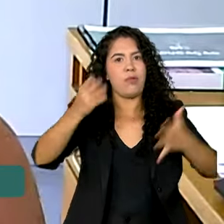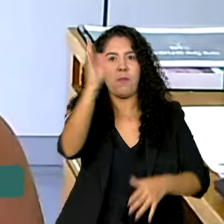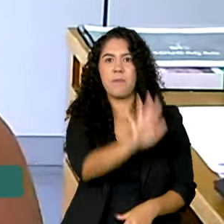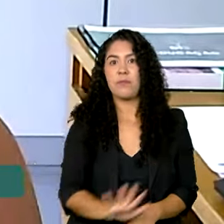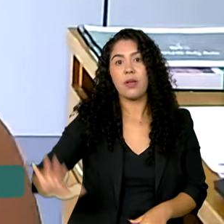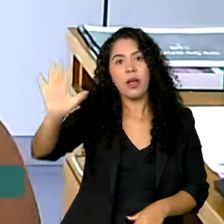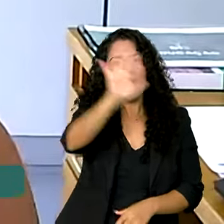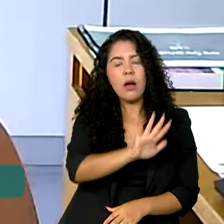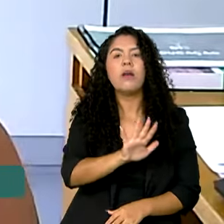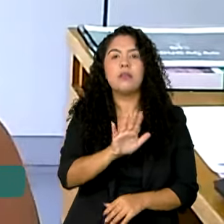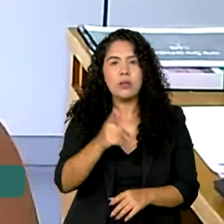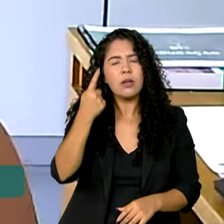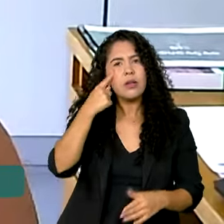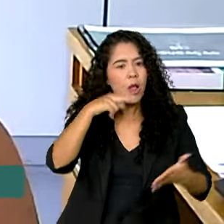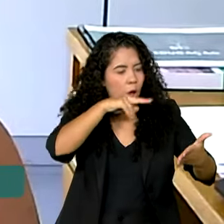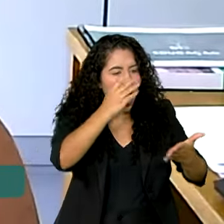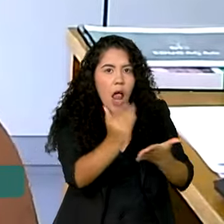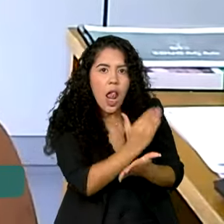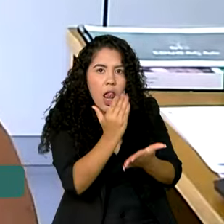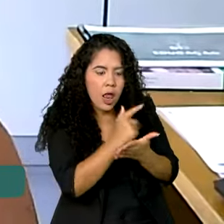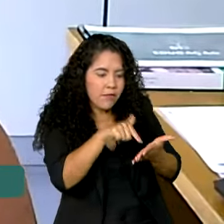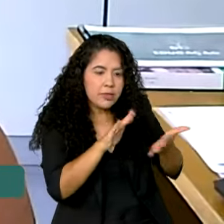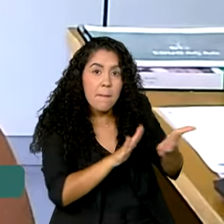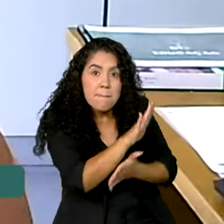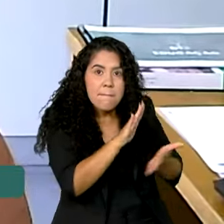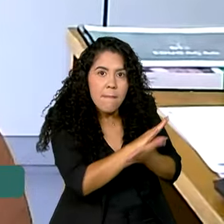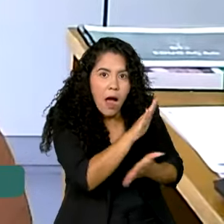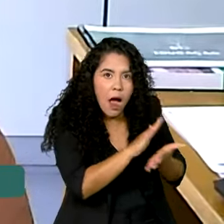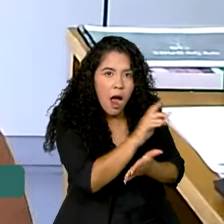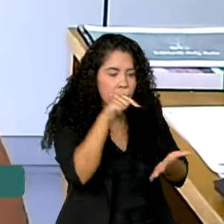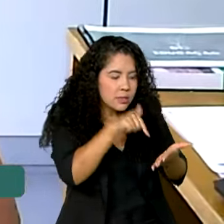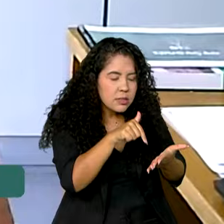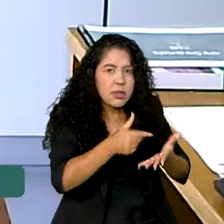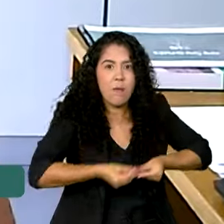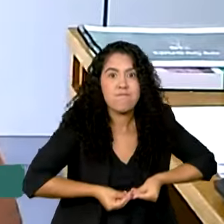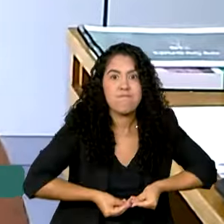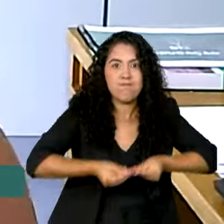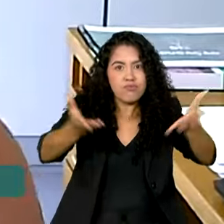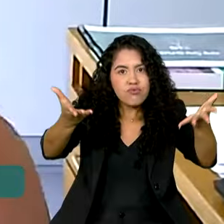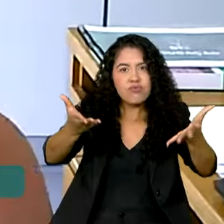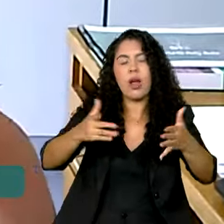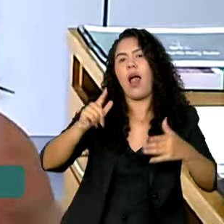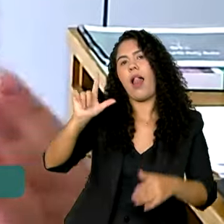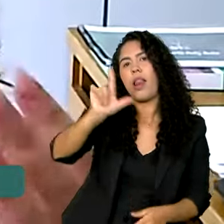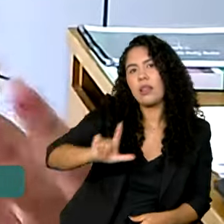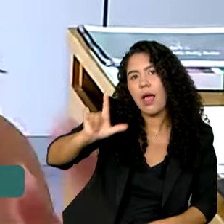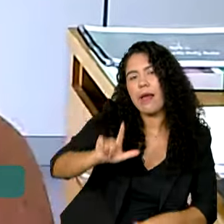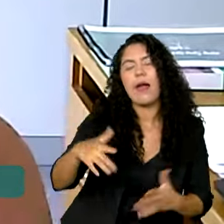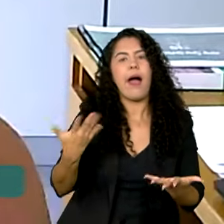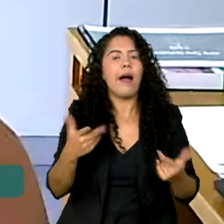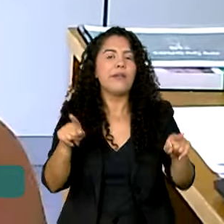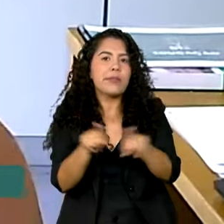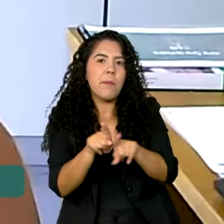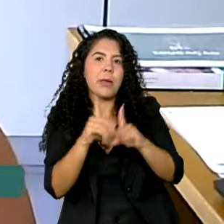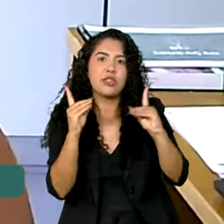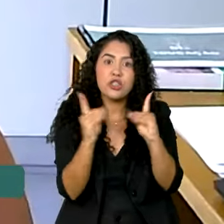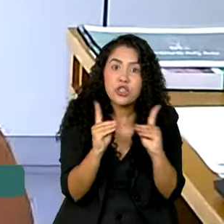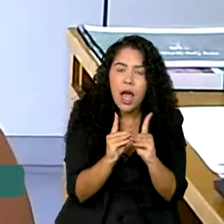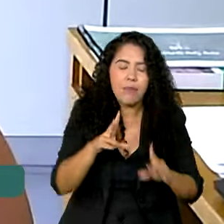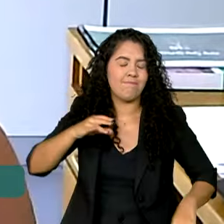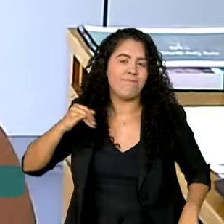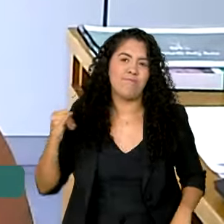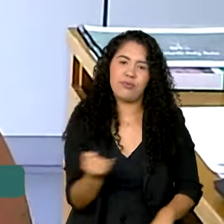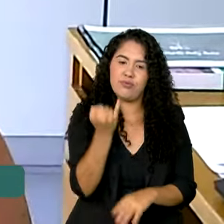entende que os livros impressos nas escolas, sejam livros literários, sejam livros didáticos, são